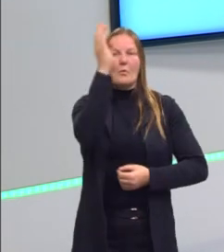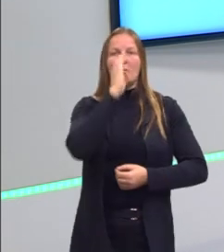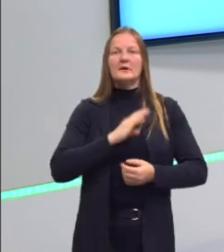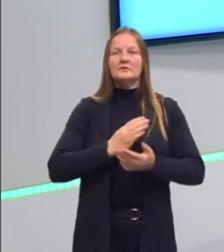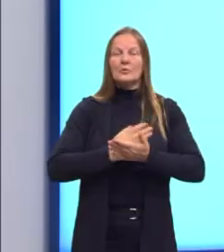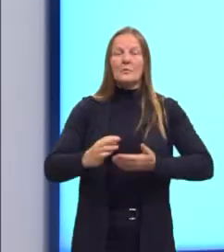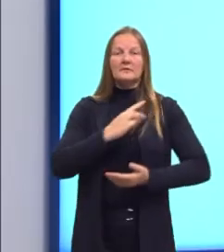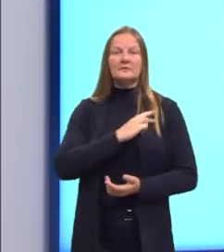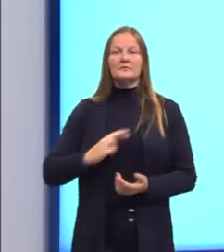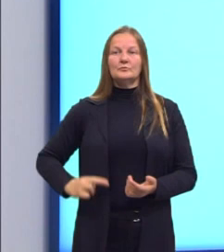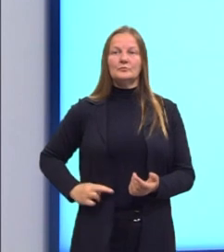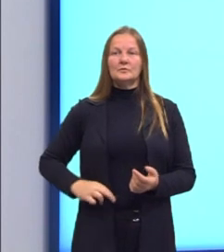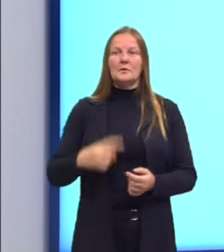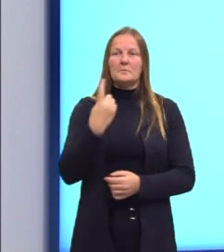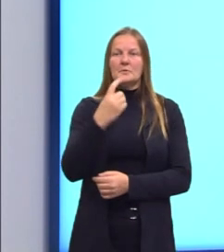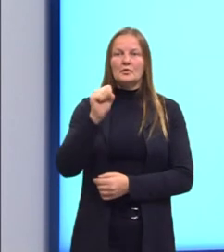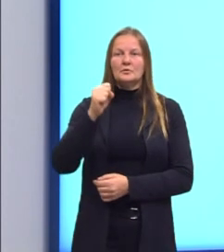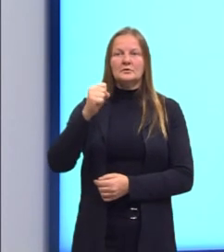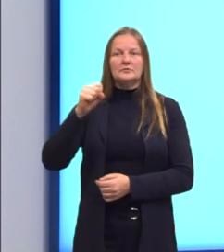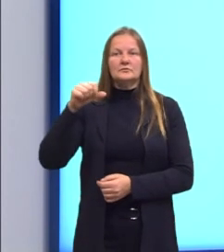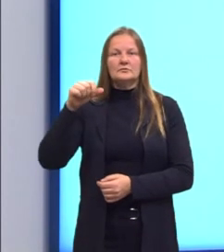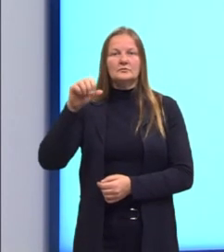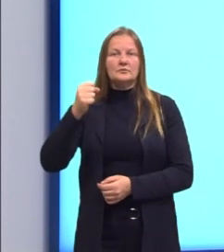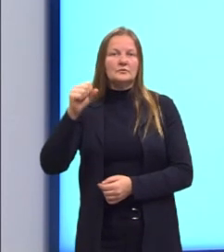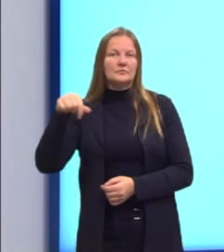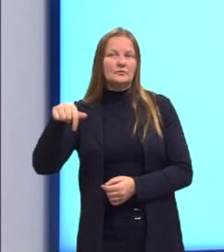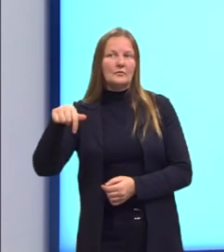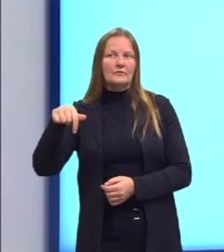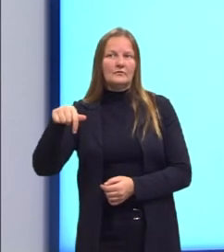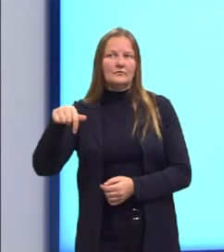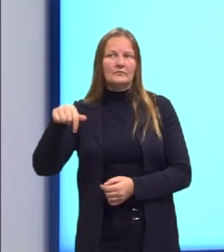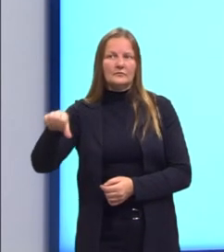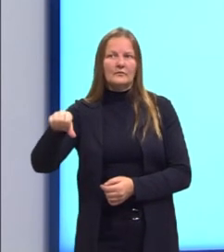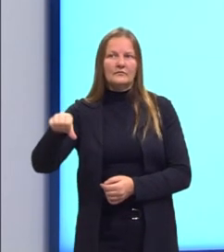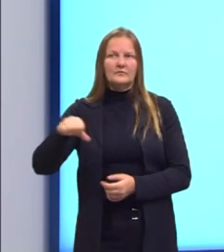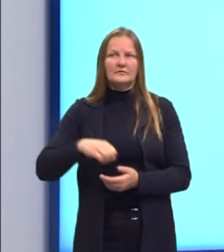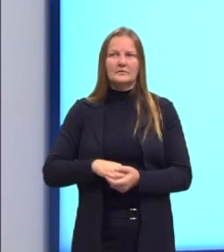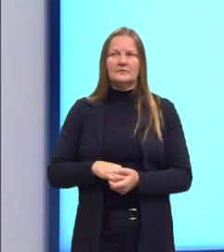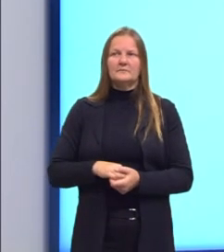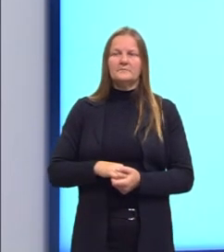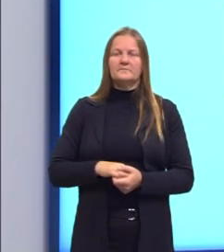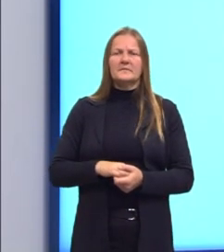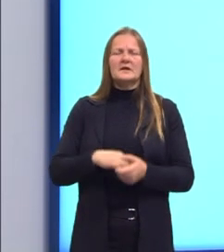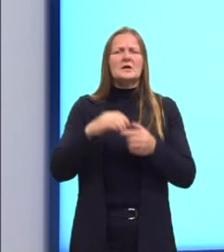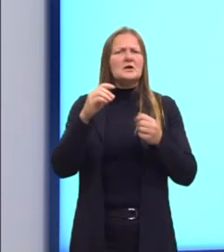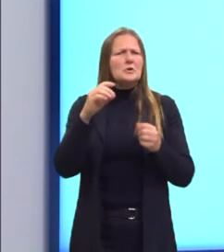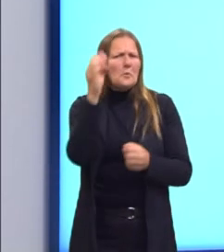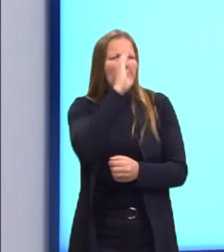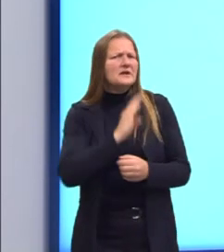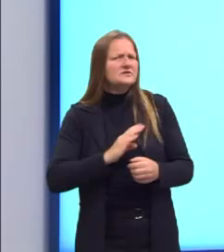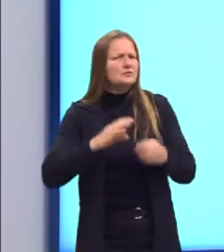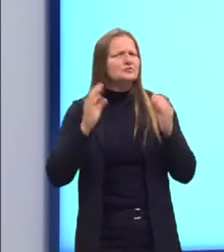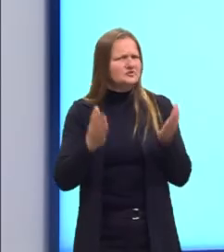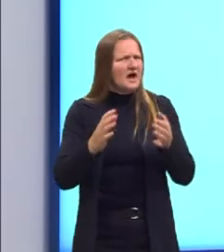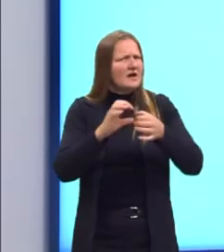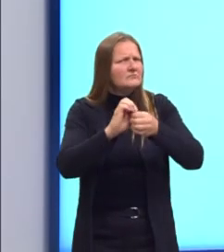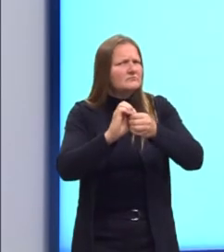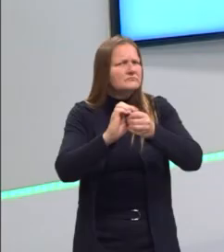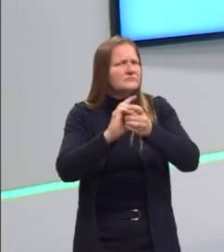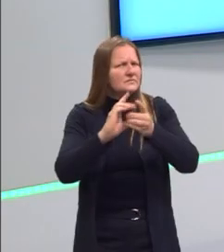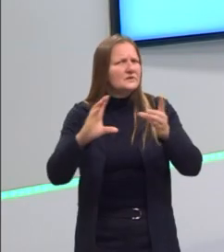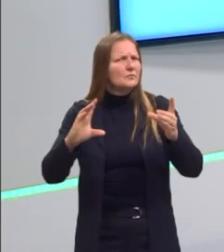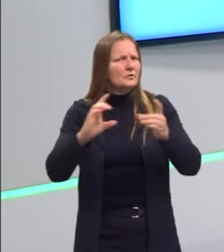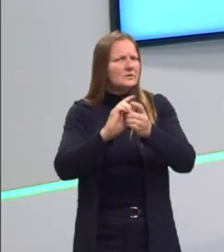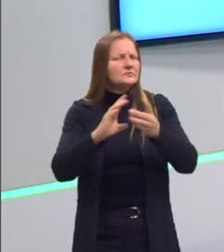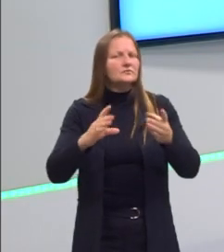torna uma república, em 1889. Será que o Brasil já se torna democrático? A gente acha que uma república, ela